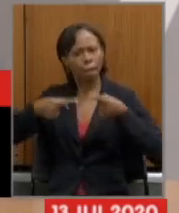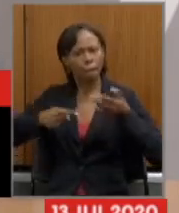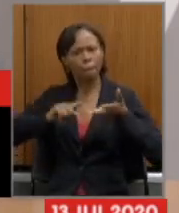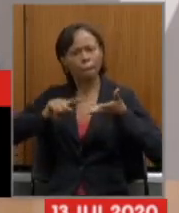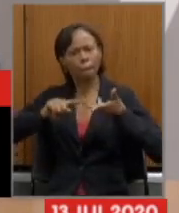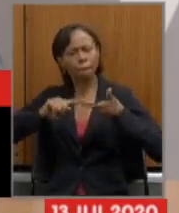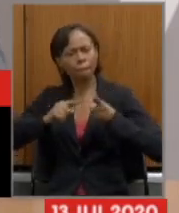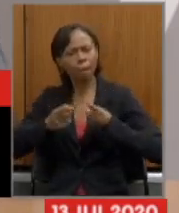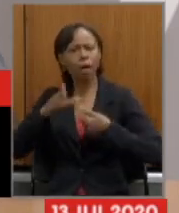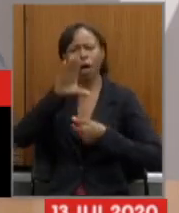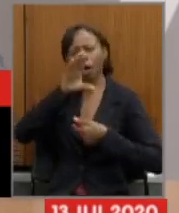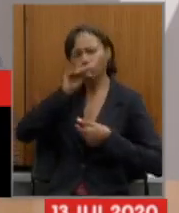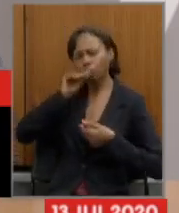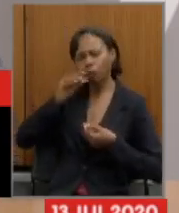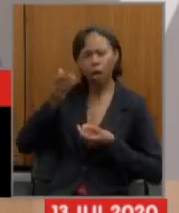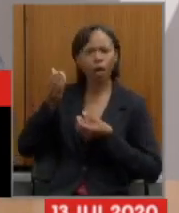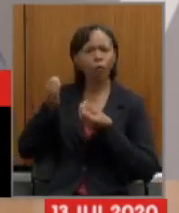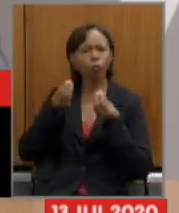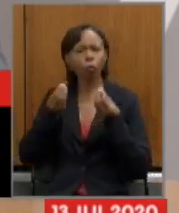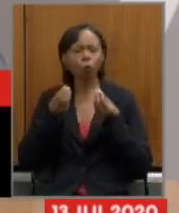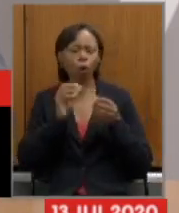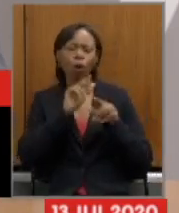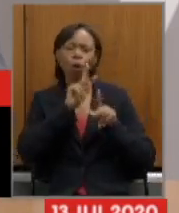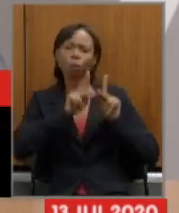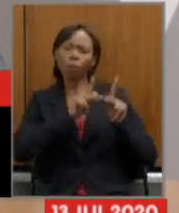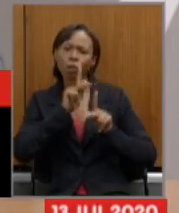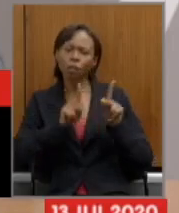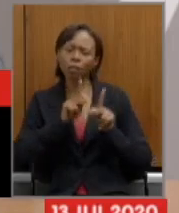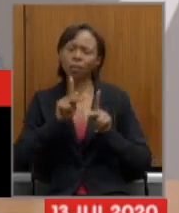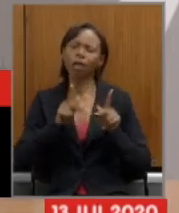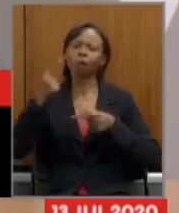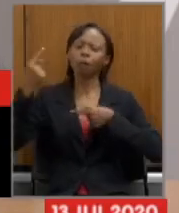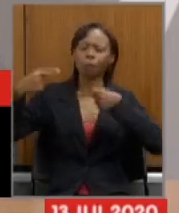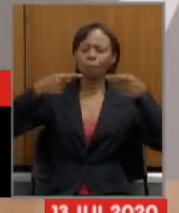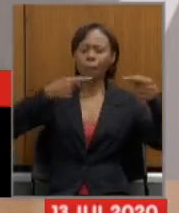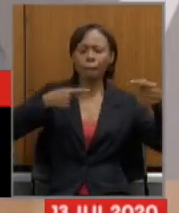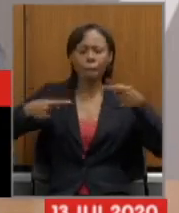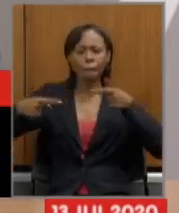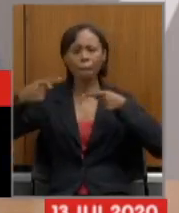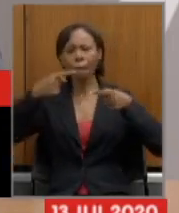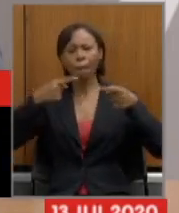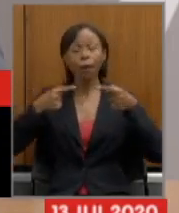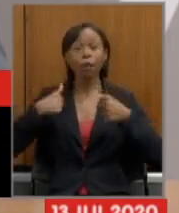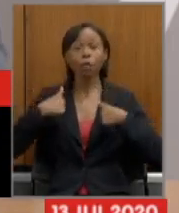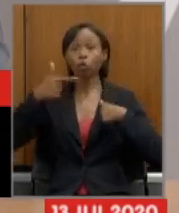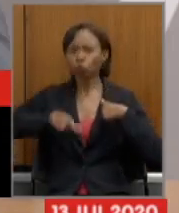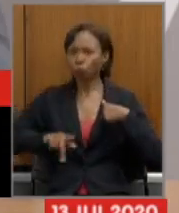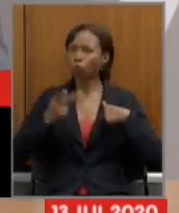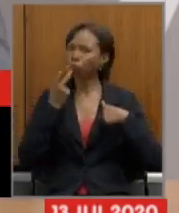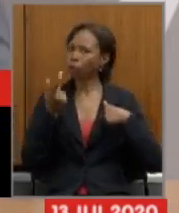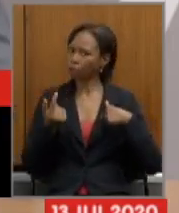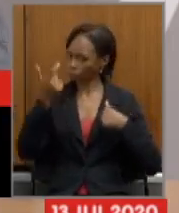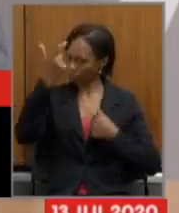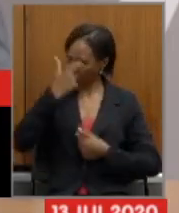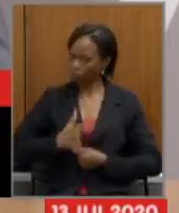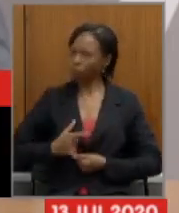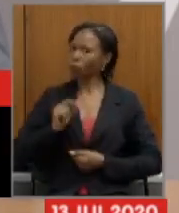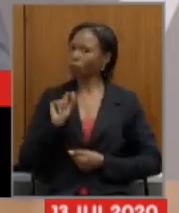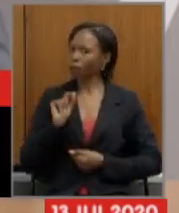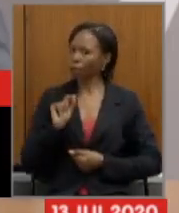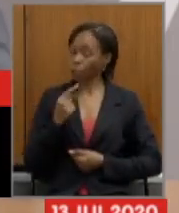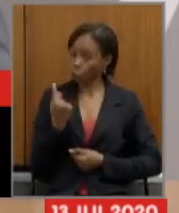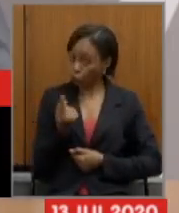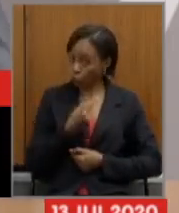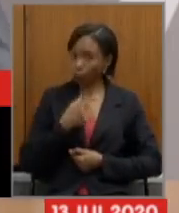os servidores trazer a população para discutir cada vez mais a Assembleia e reitero meu posicionamento de que nós deputados